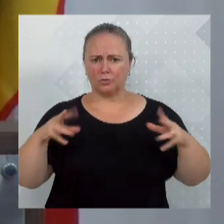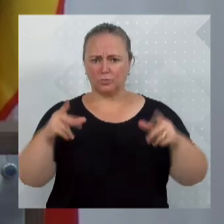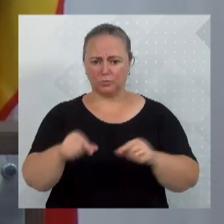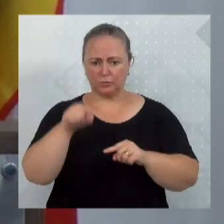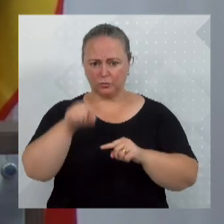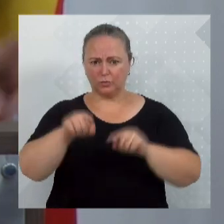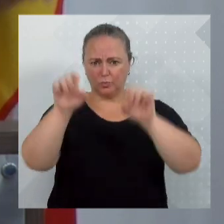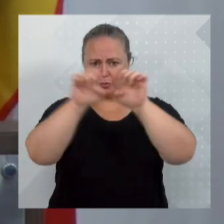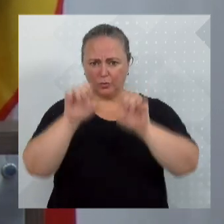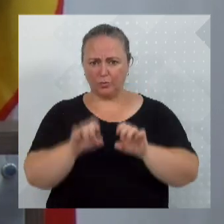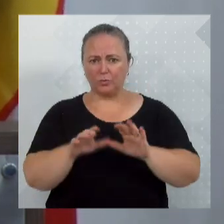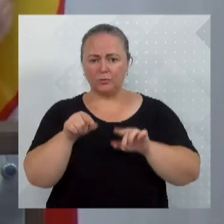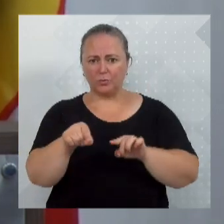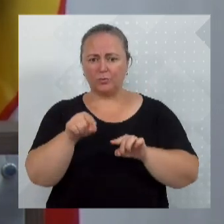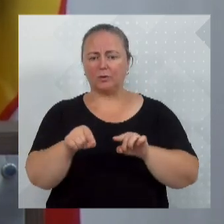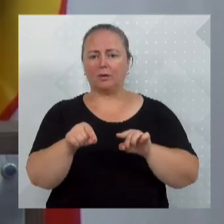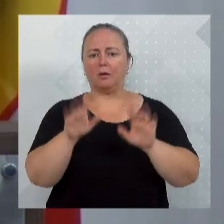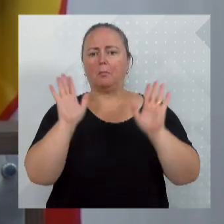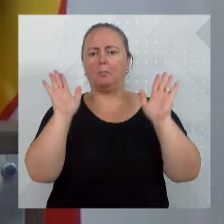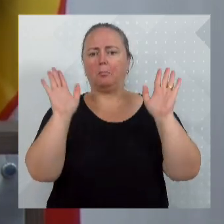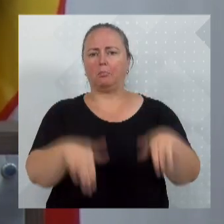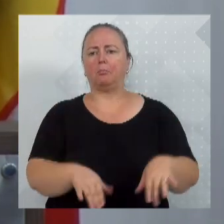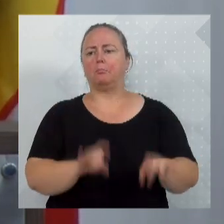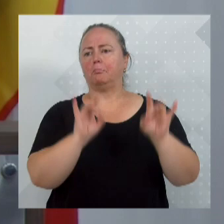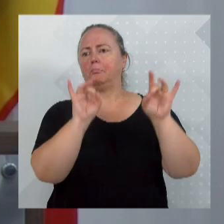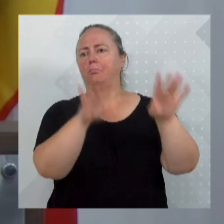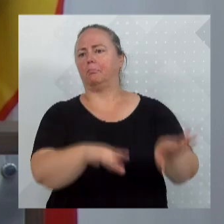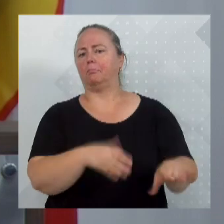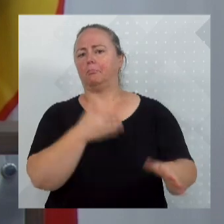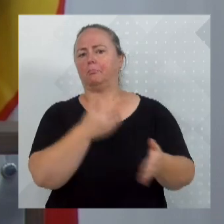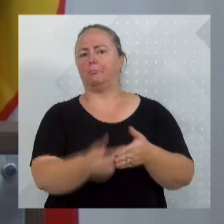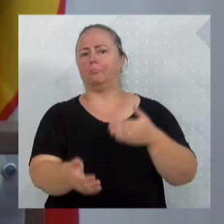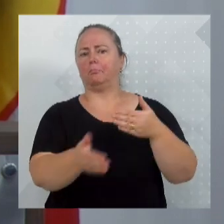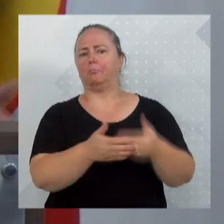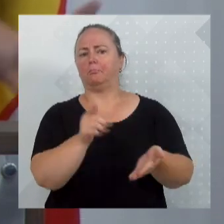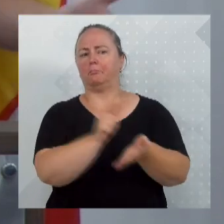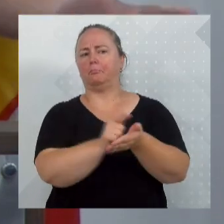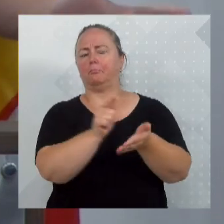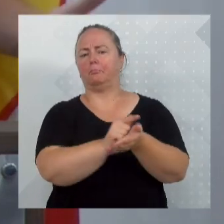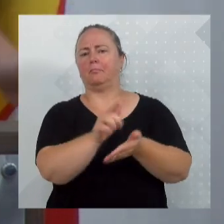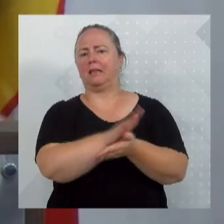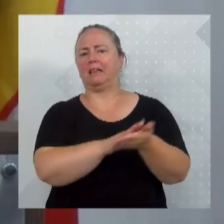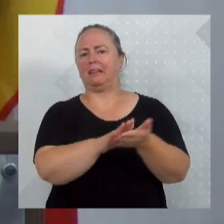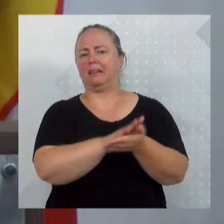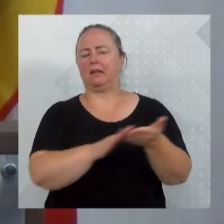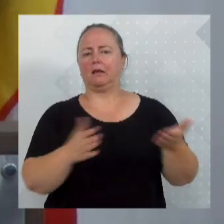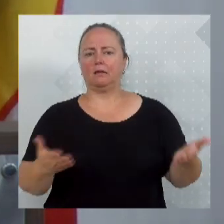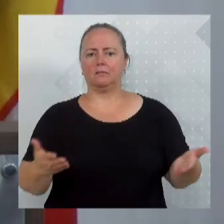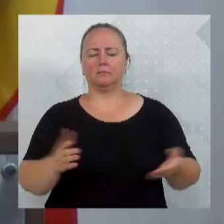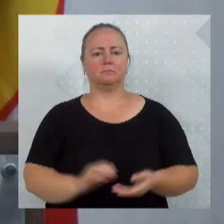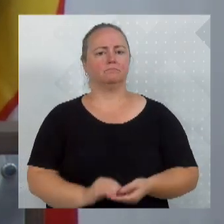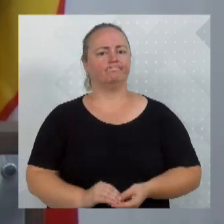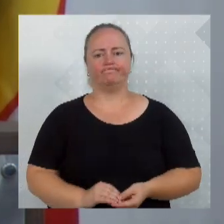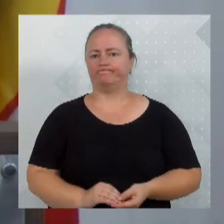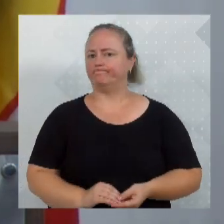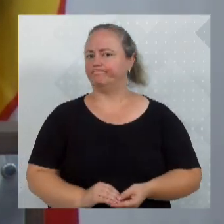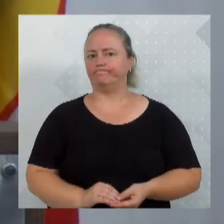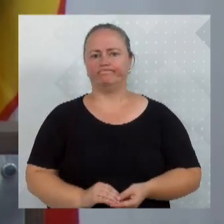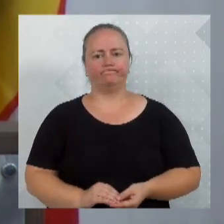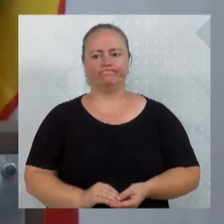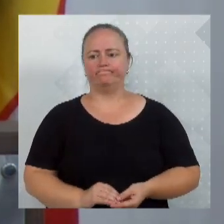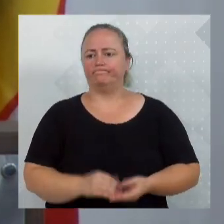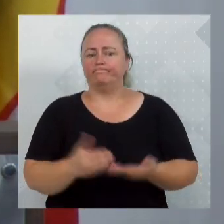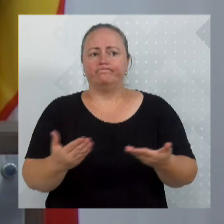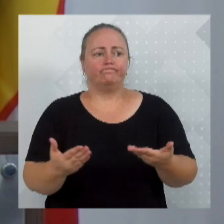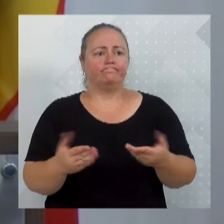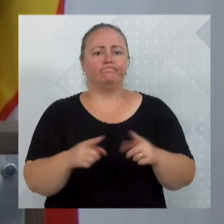entre aspas, abandonada pelas equipes de limpeza. Porque existe uma nova área a ser avaliada para limpeza. E não